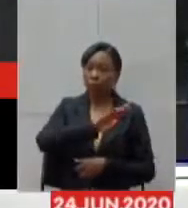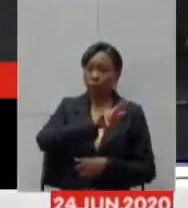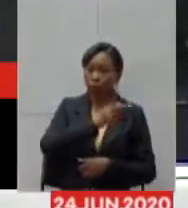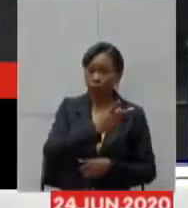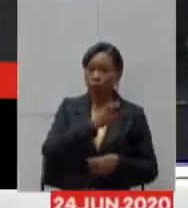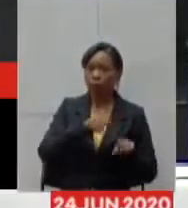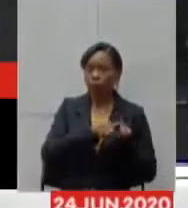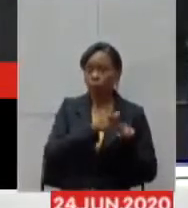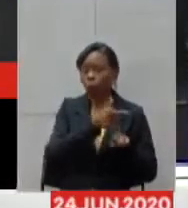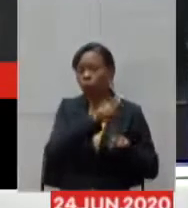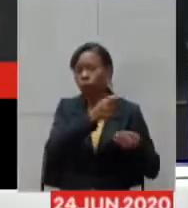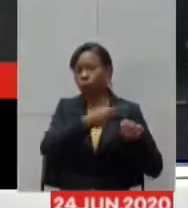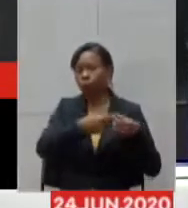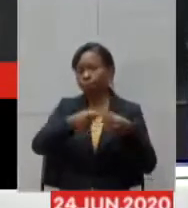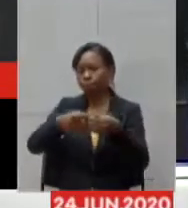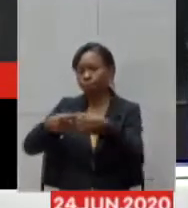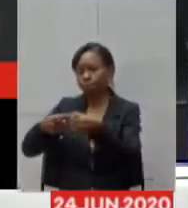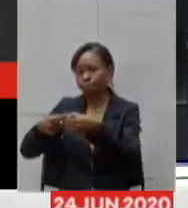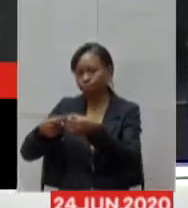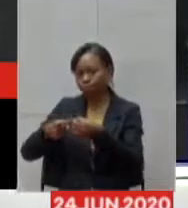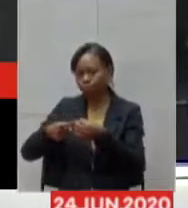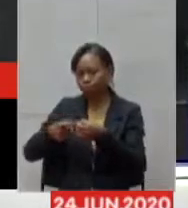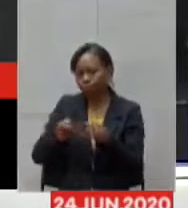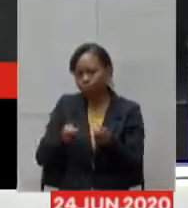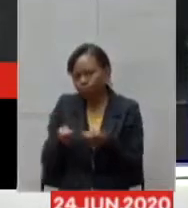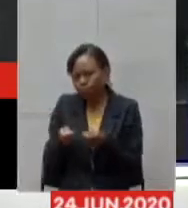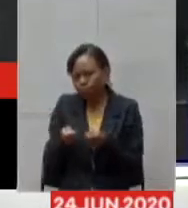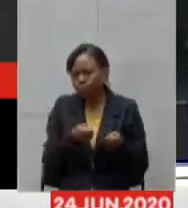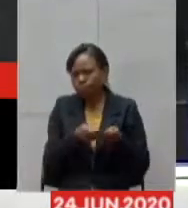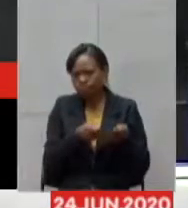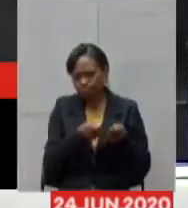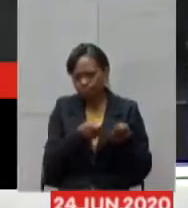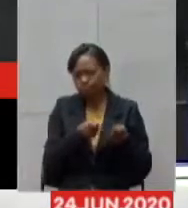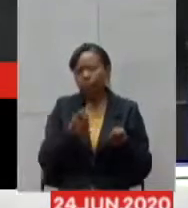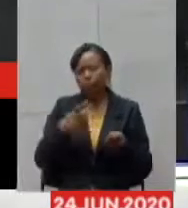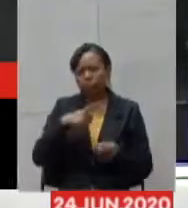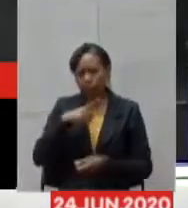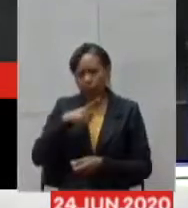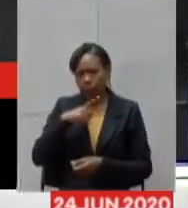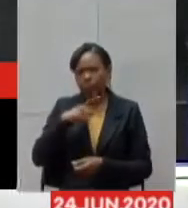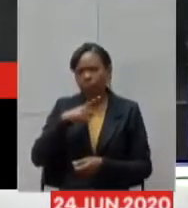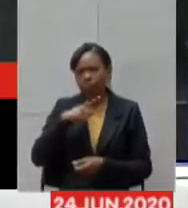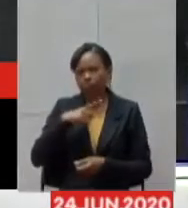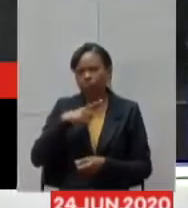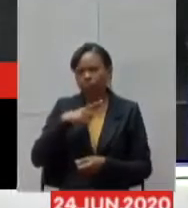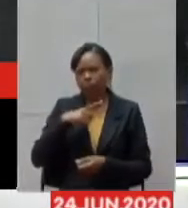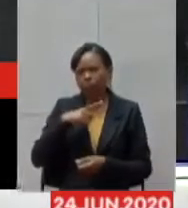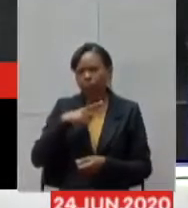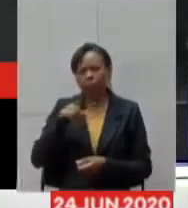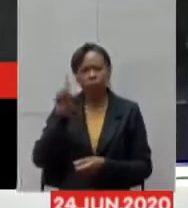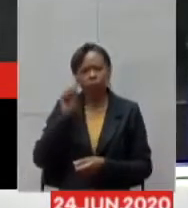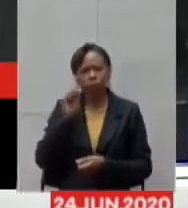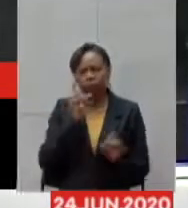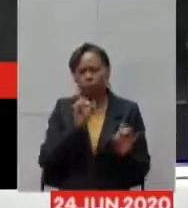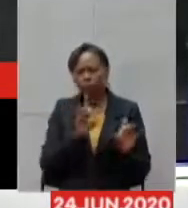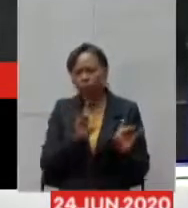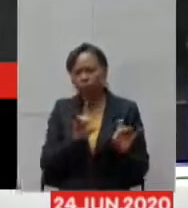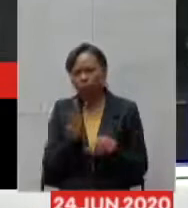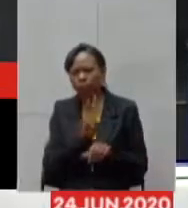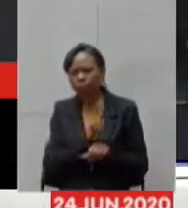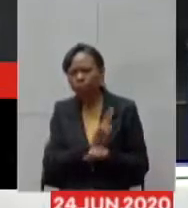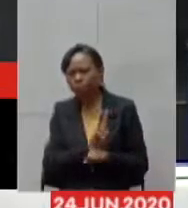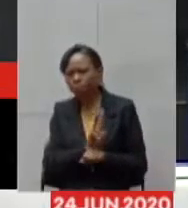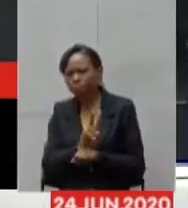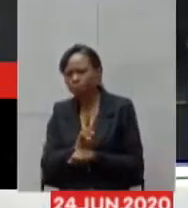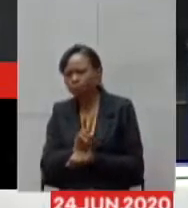restrição e no controle daqueles surtos. E nós temos uma sala de situação que funciona diariamente com mais de